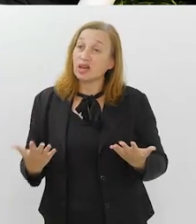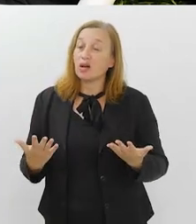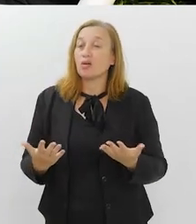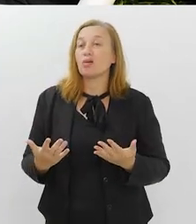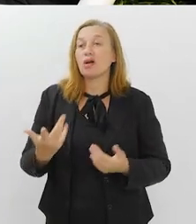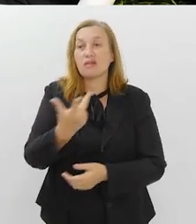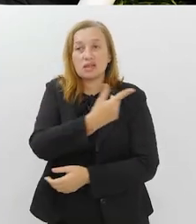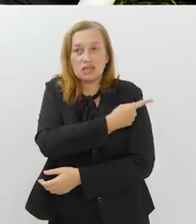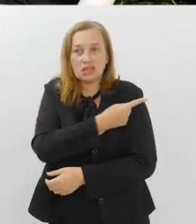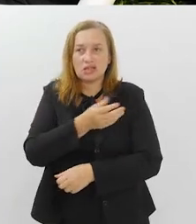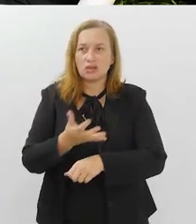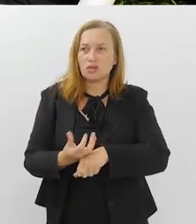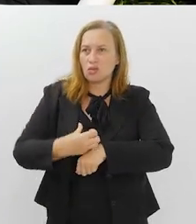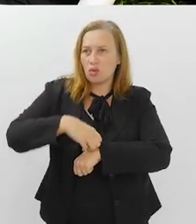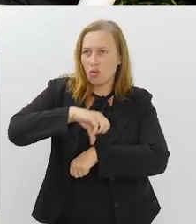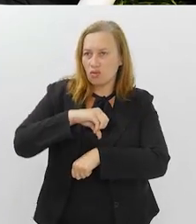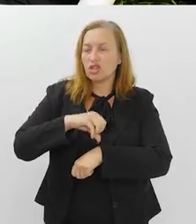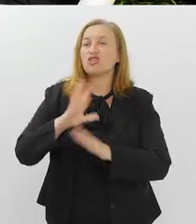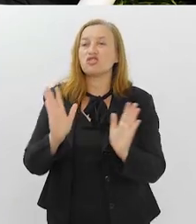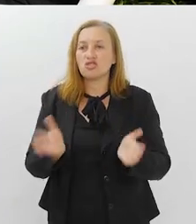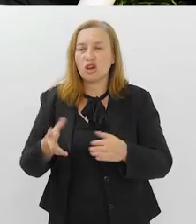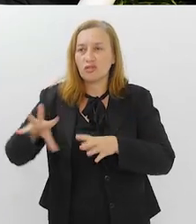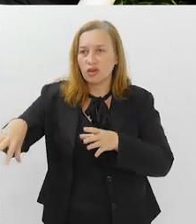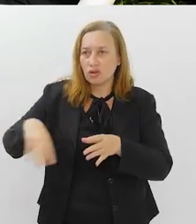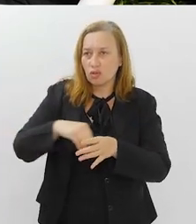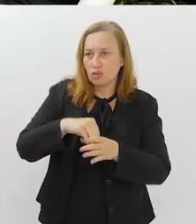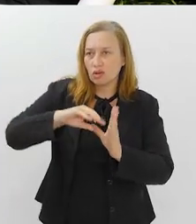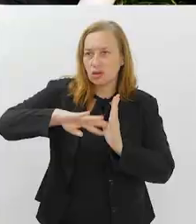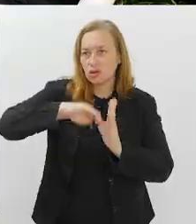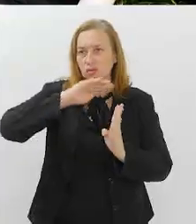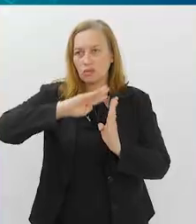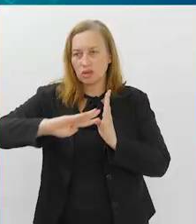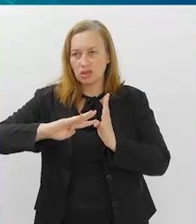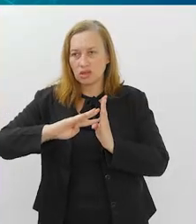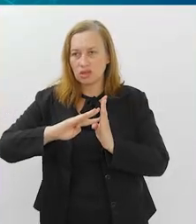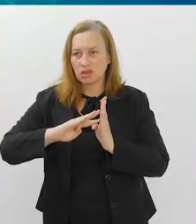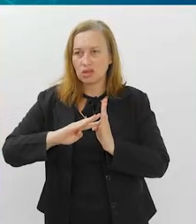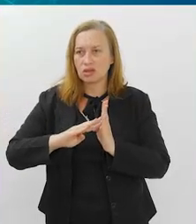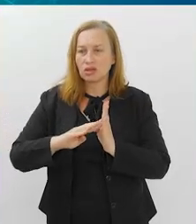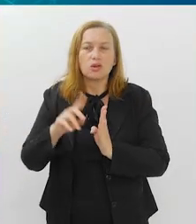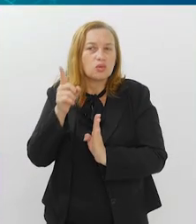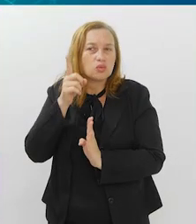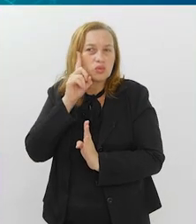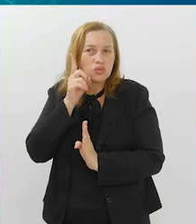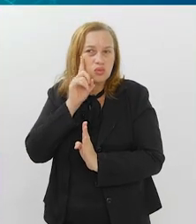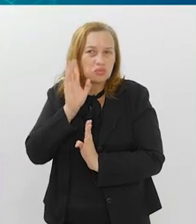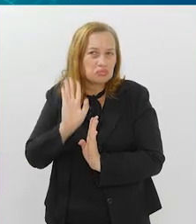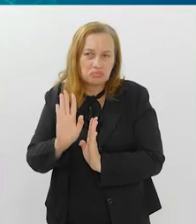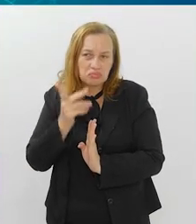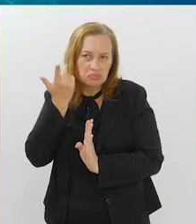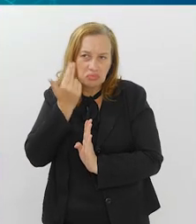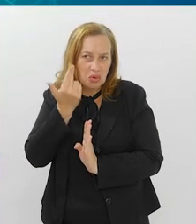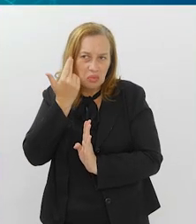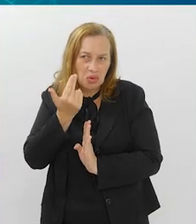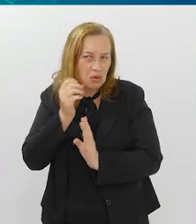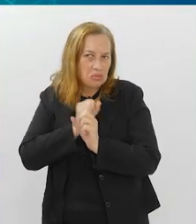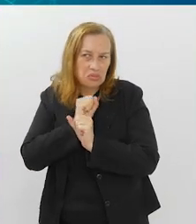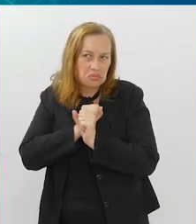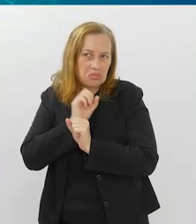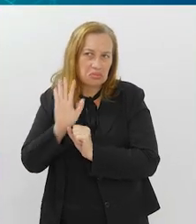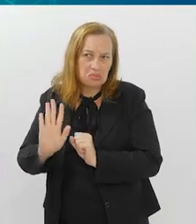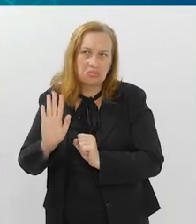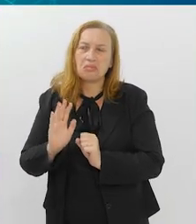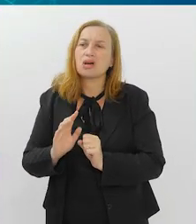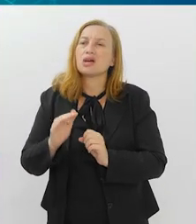vacinação da Covid-19 já foi incluída no calendário de vacinação rotineiro, né, o calendário de